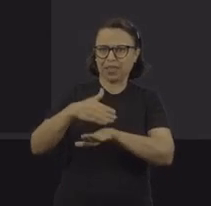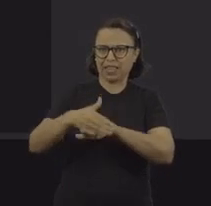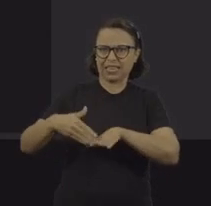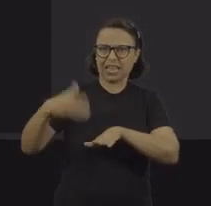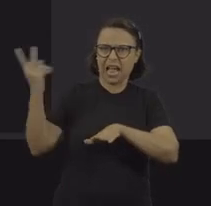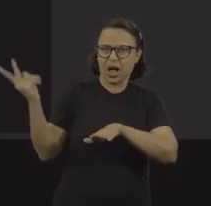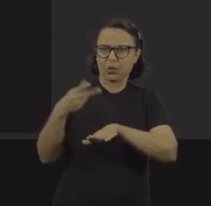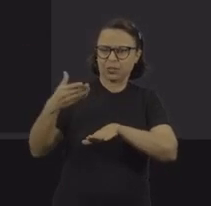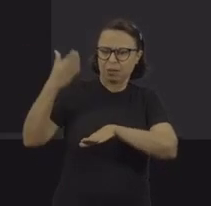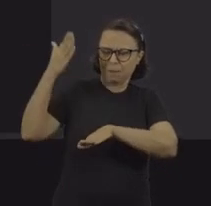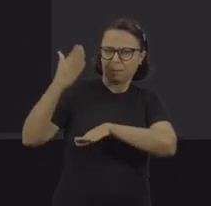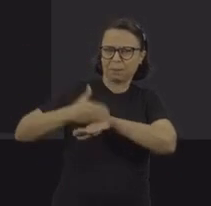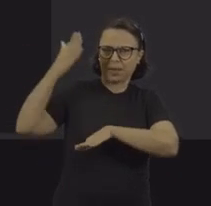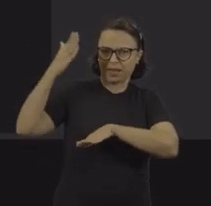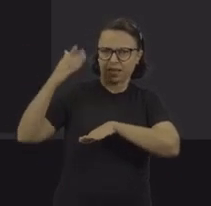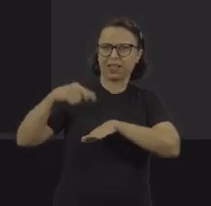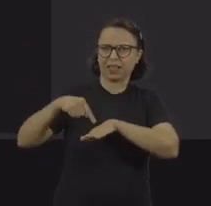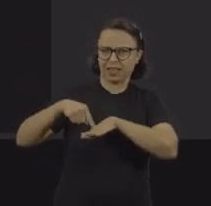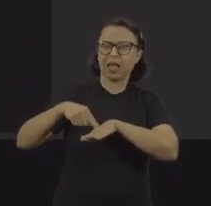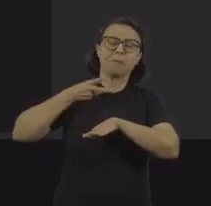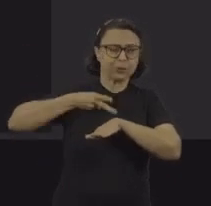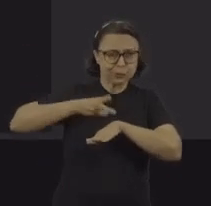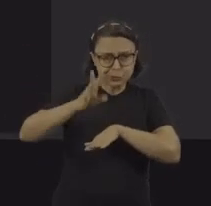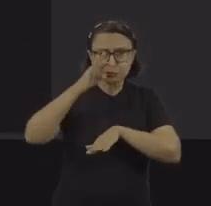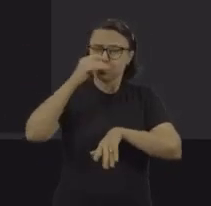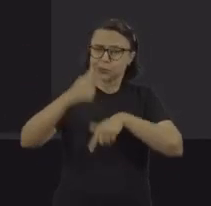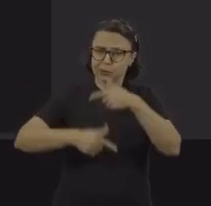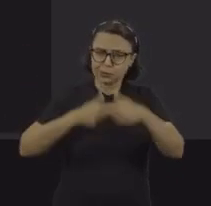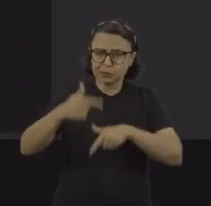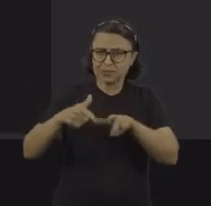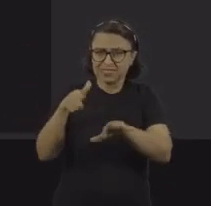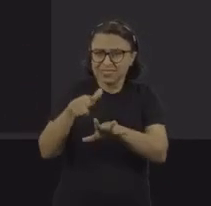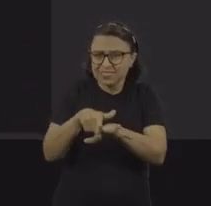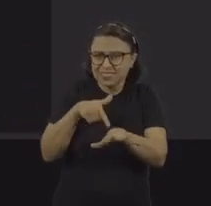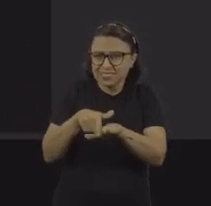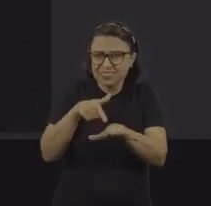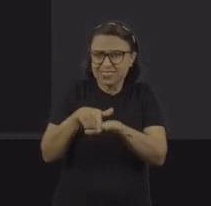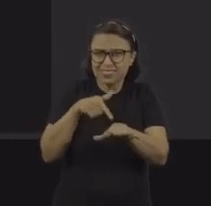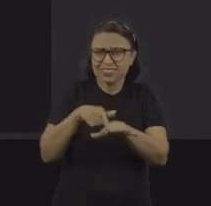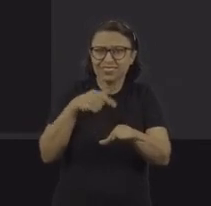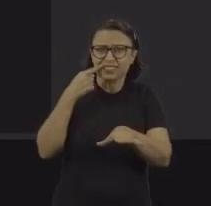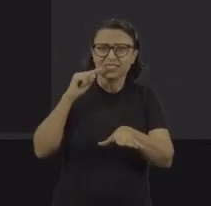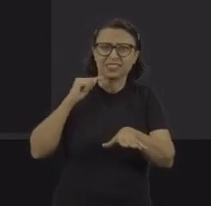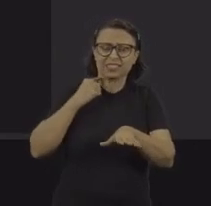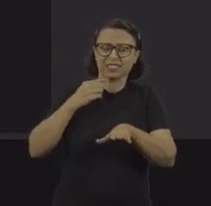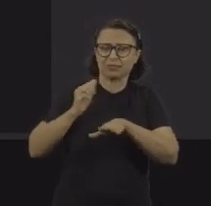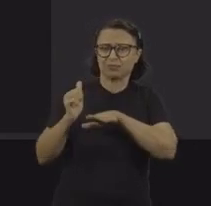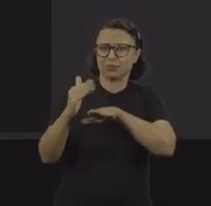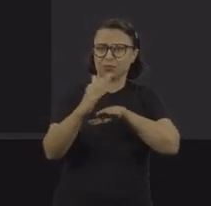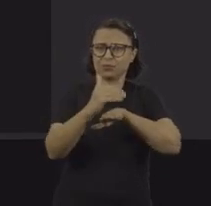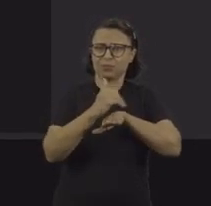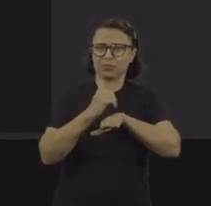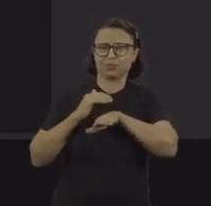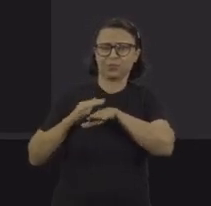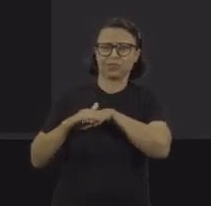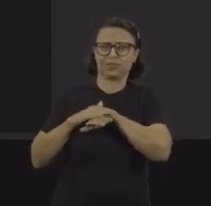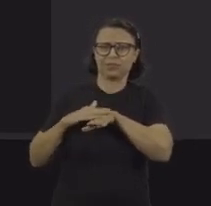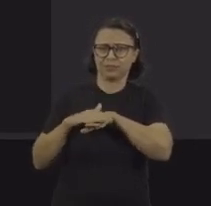acidentou no corte de cana, machucou o pé, continuou trabalhando de havaianas e com um curativo bastante, digamos, precário.